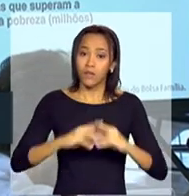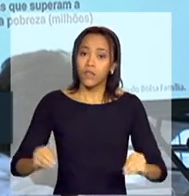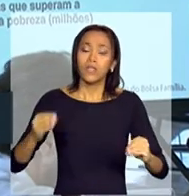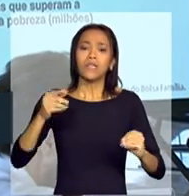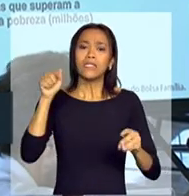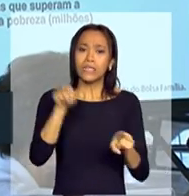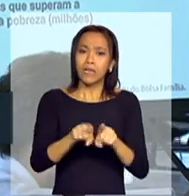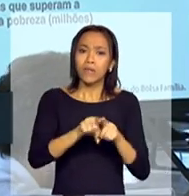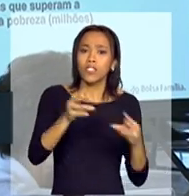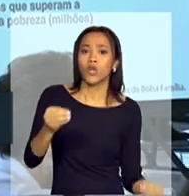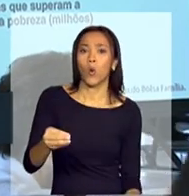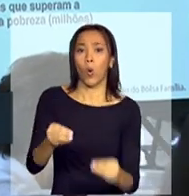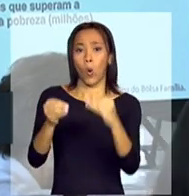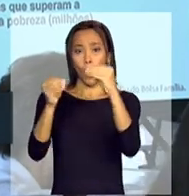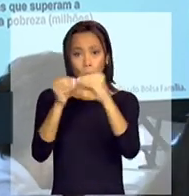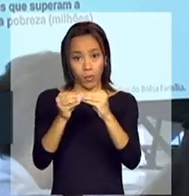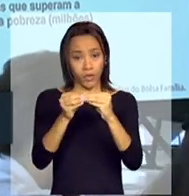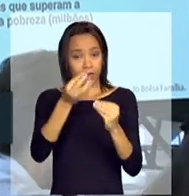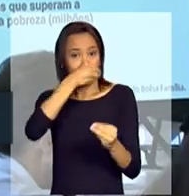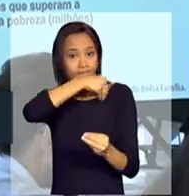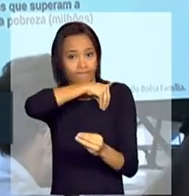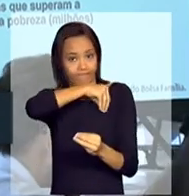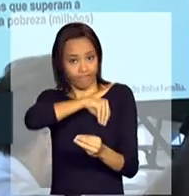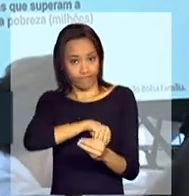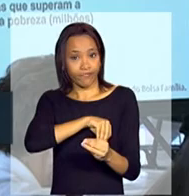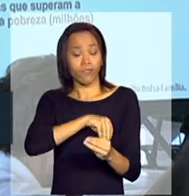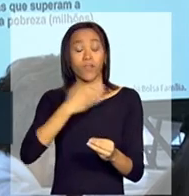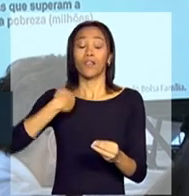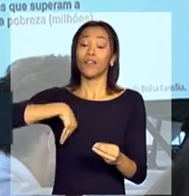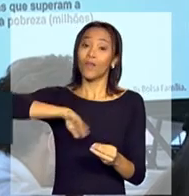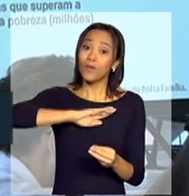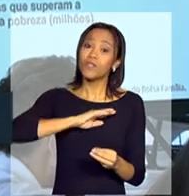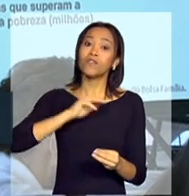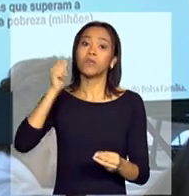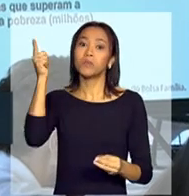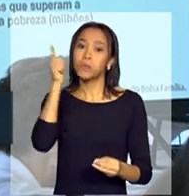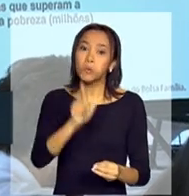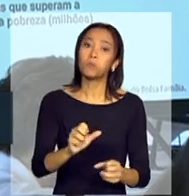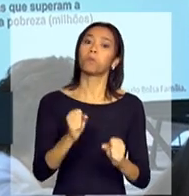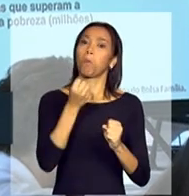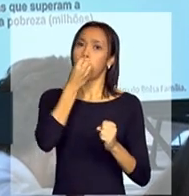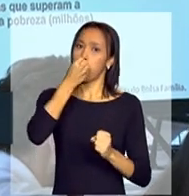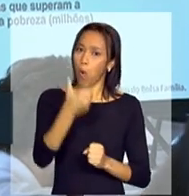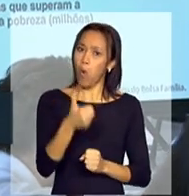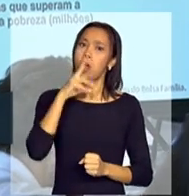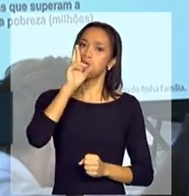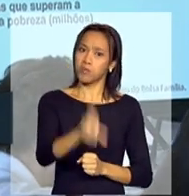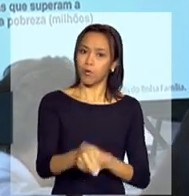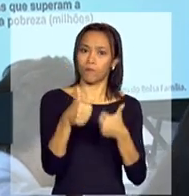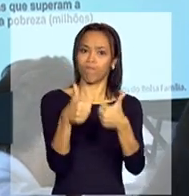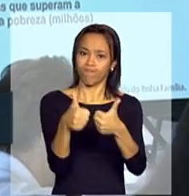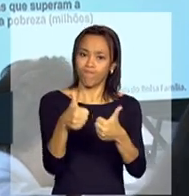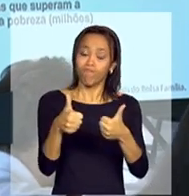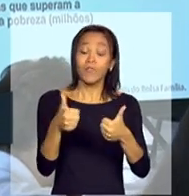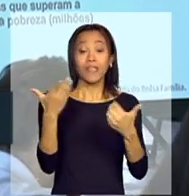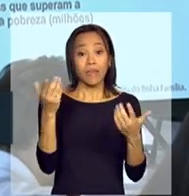de completar a renda, nós tivemos um impacto muito grande. Por conta disso, a presidenta decidiu,